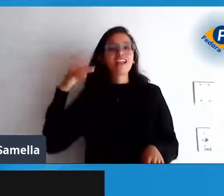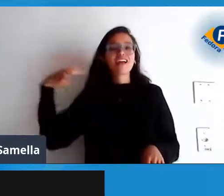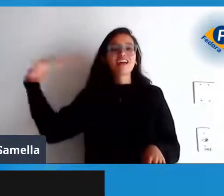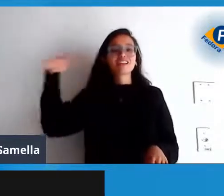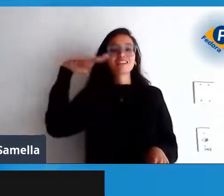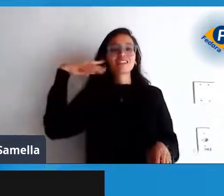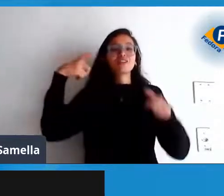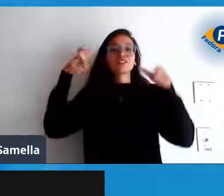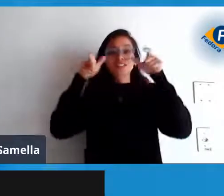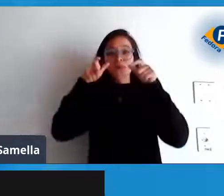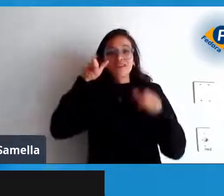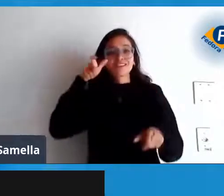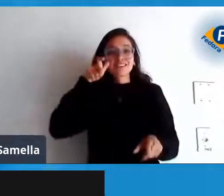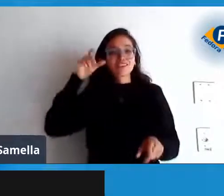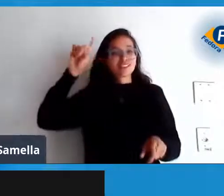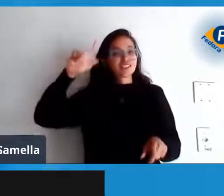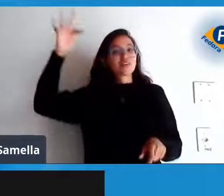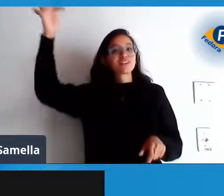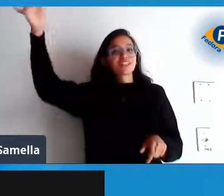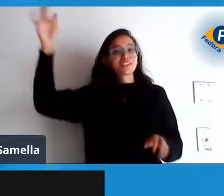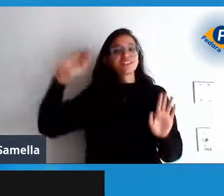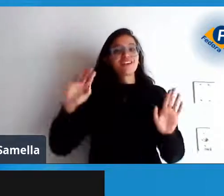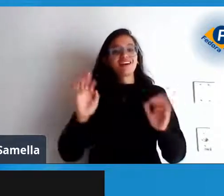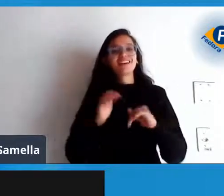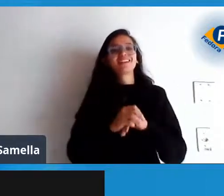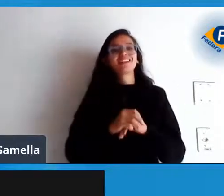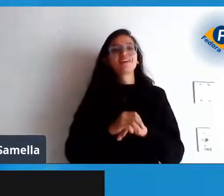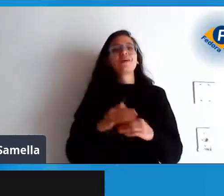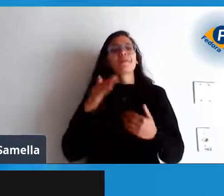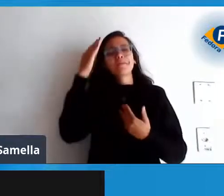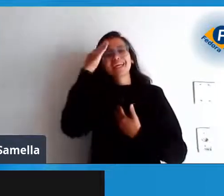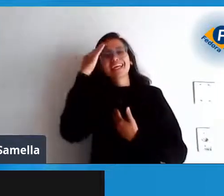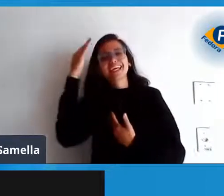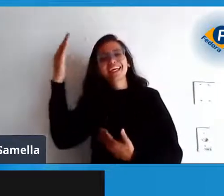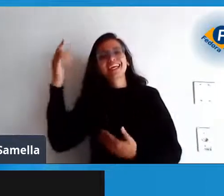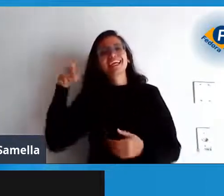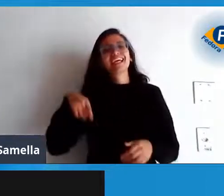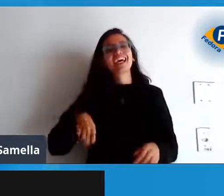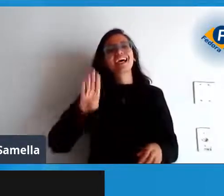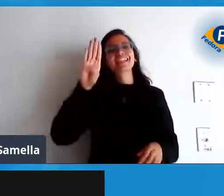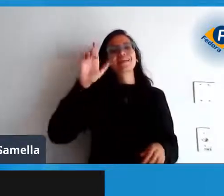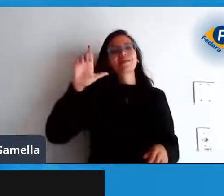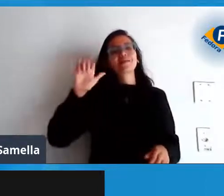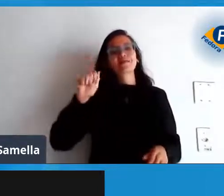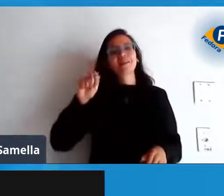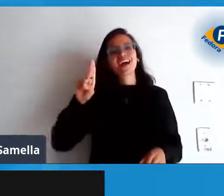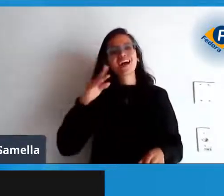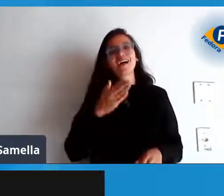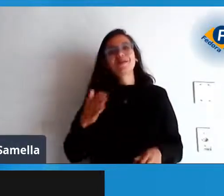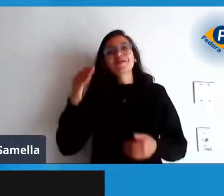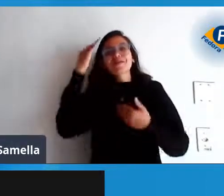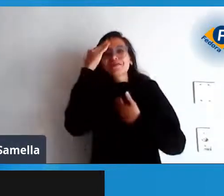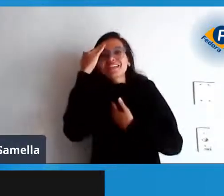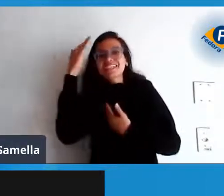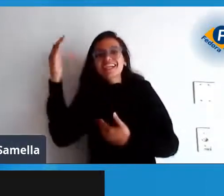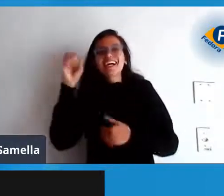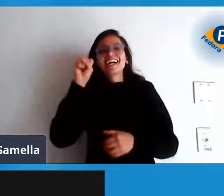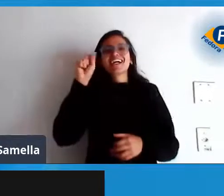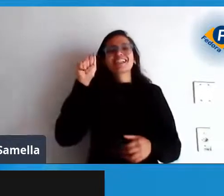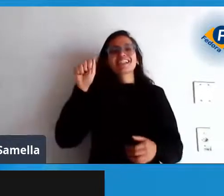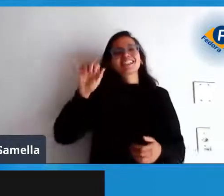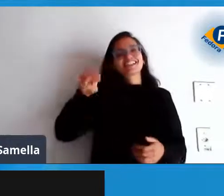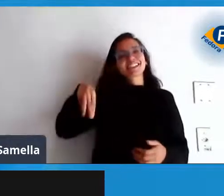retornar às 14 horas muito obrigado ao Blaura Ujo muito obrigado a Samela você foi fantástica